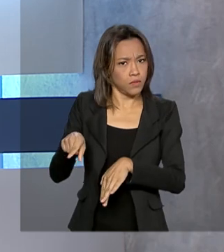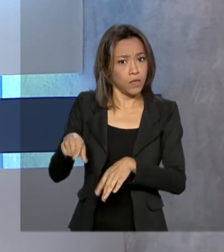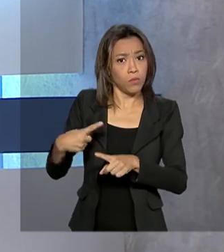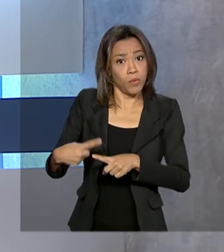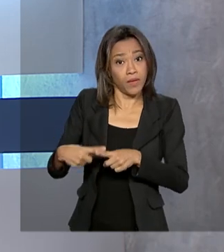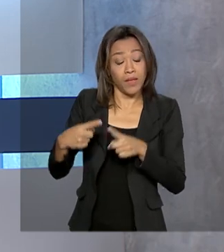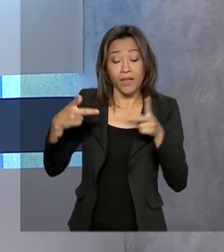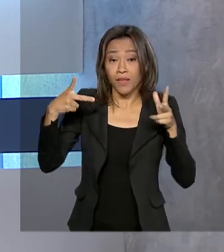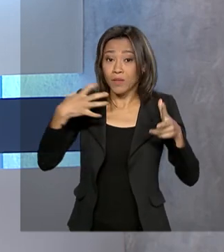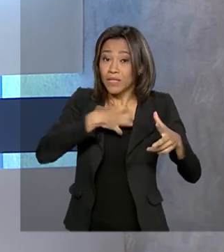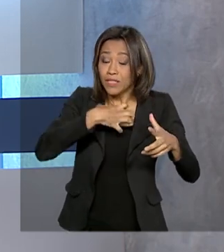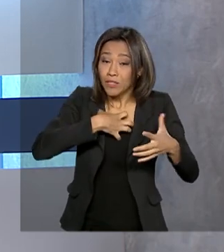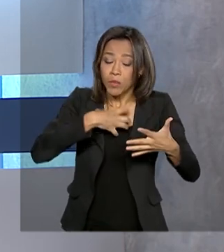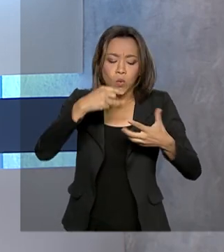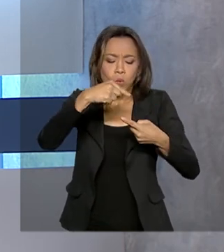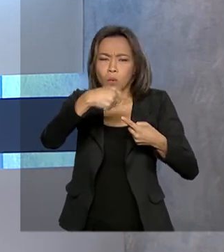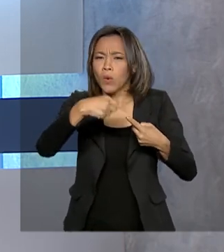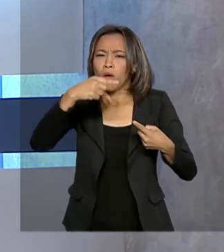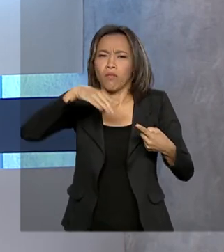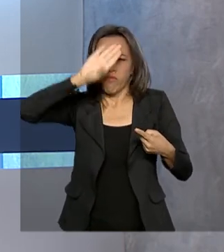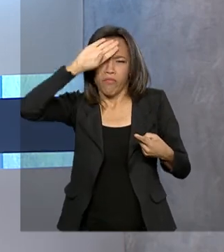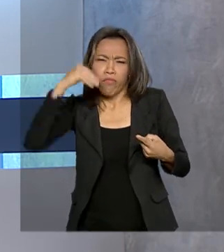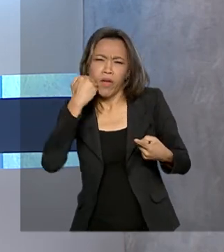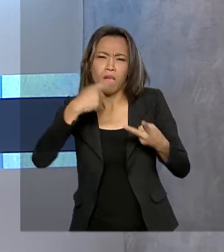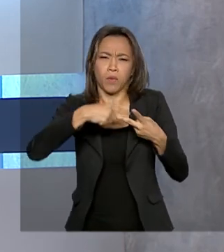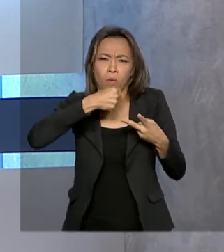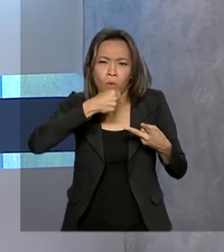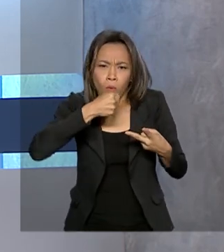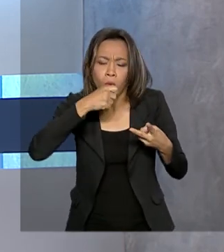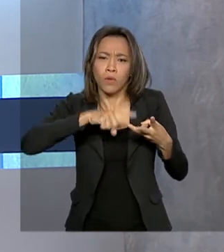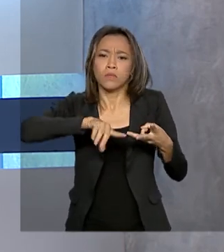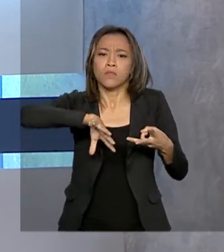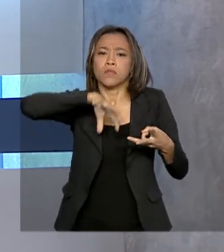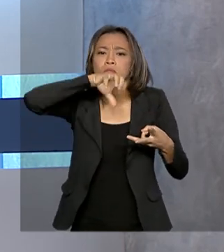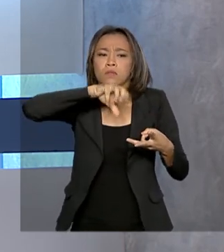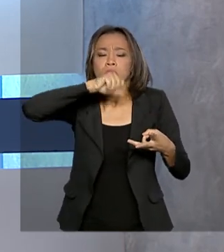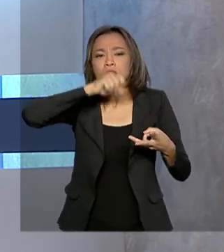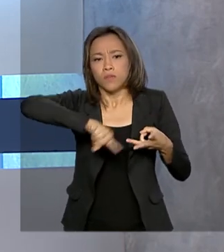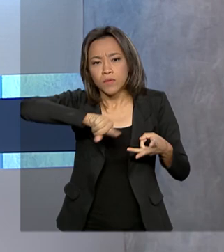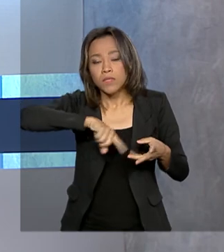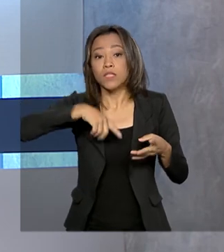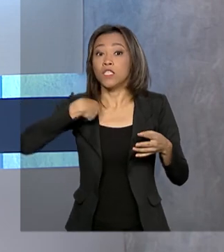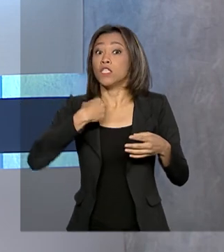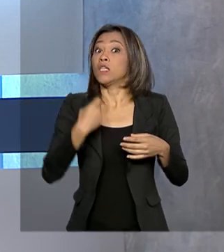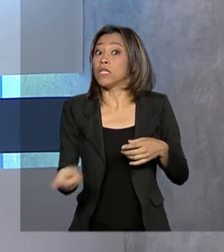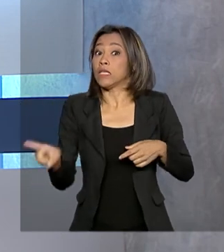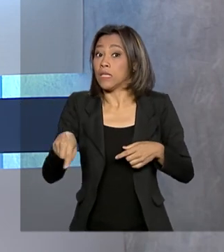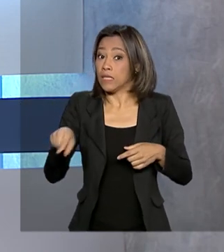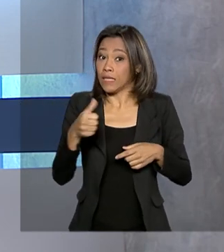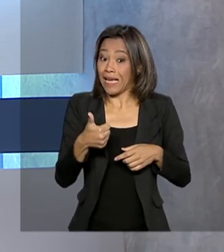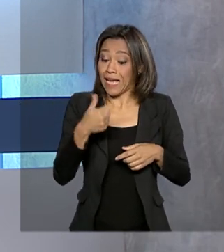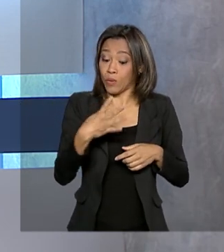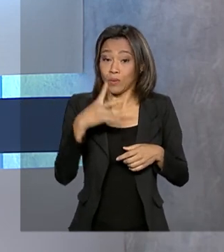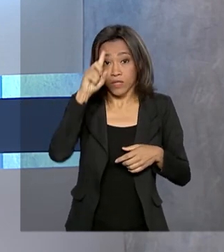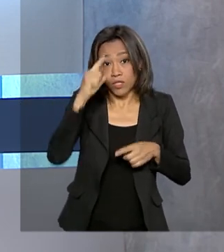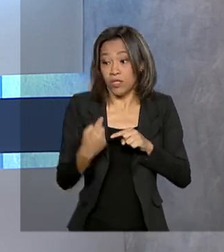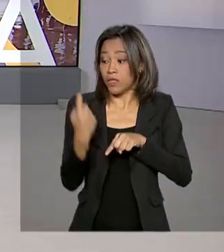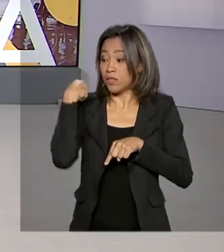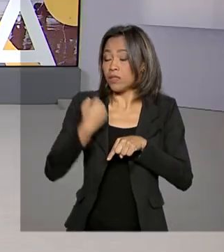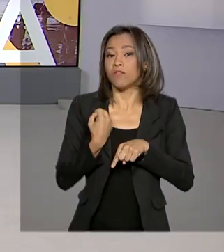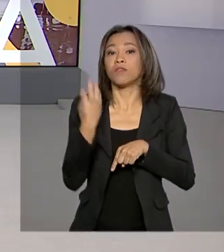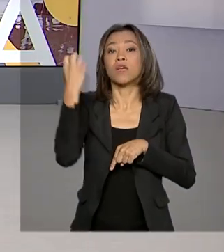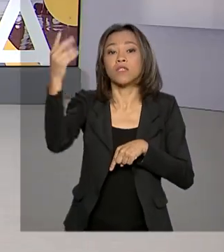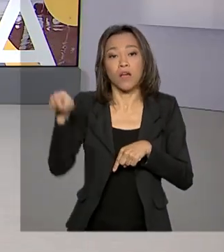apresentarem sintomas como febre, tosse, dificuldade de respirar e histórico de viagem nos últimos 14 dias para a China.